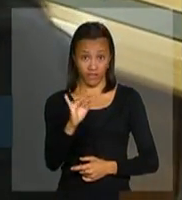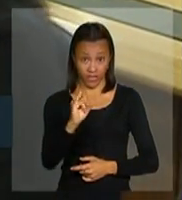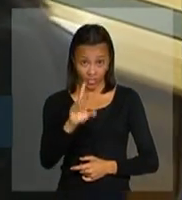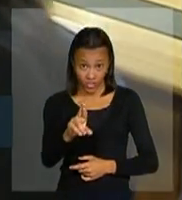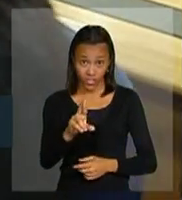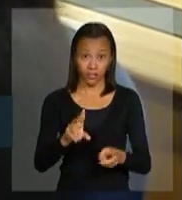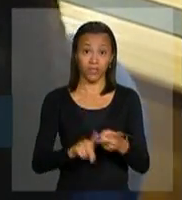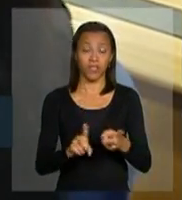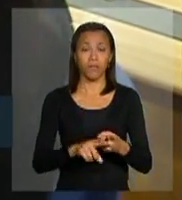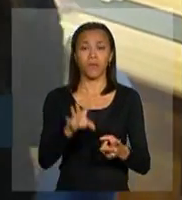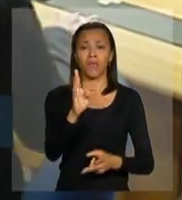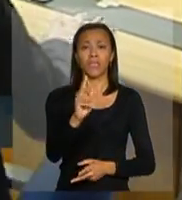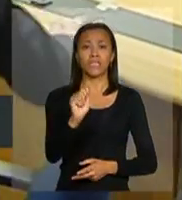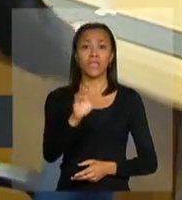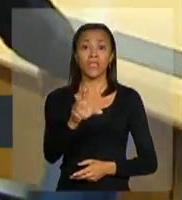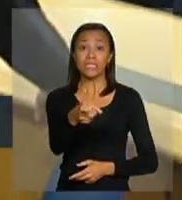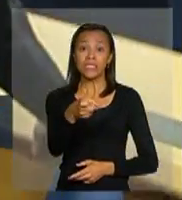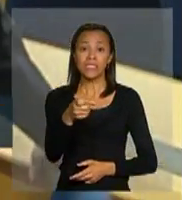transsexuais.